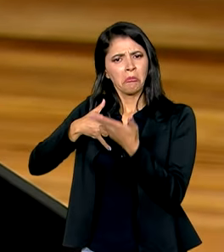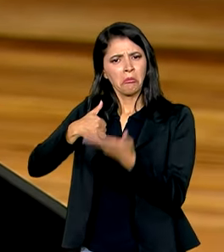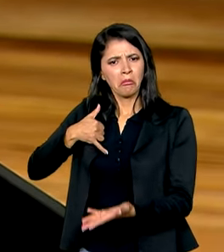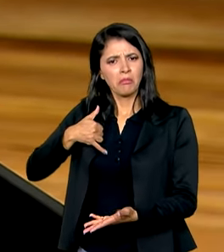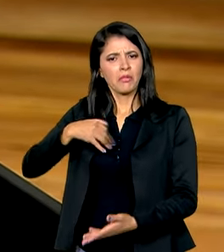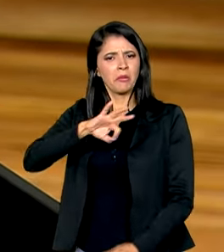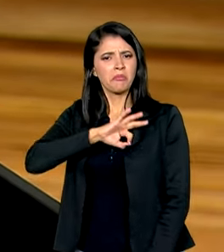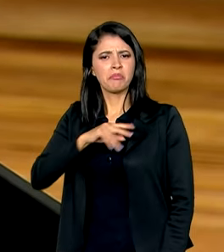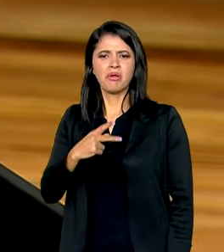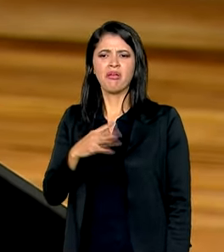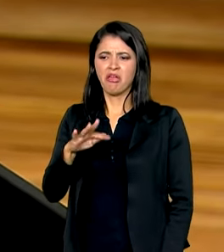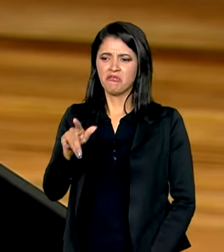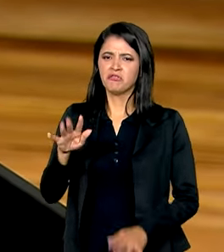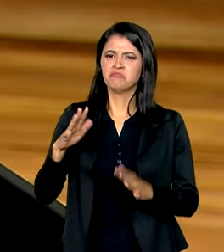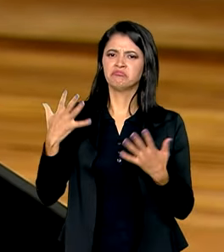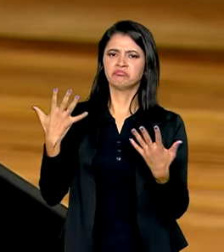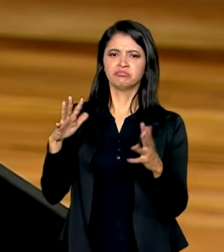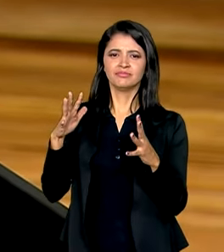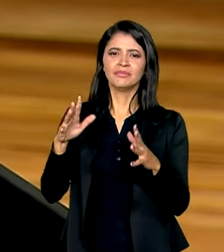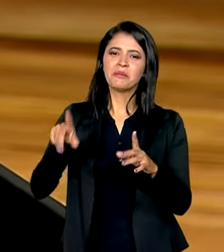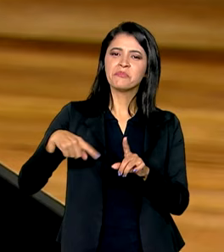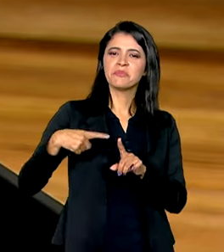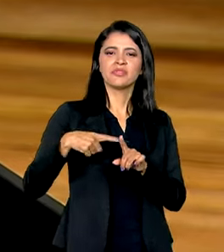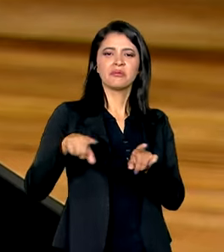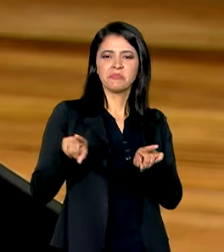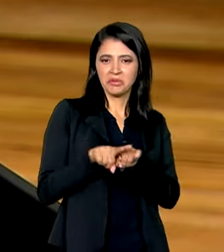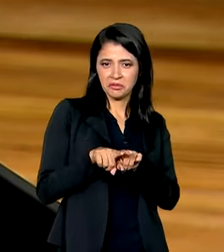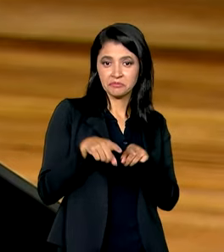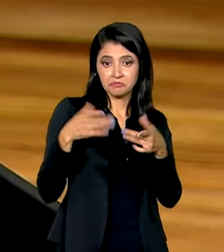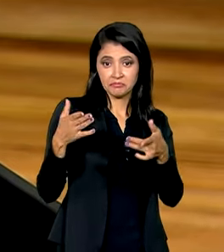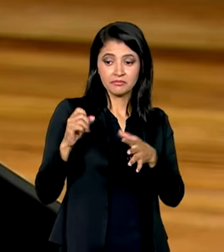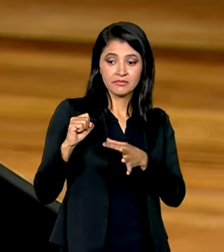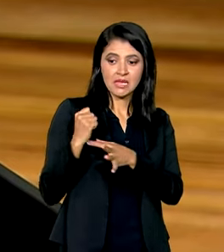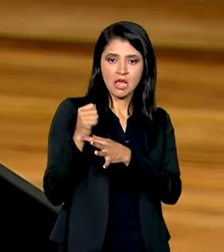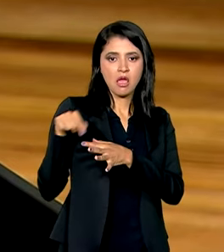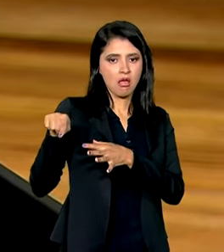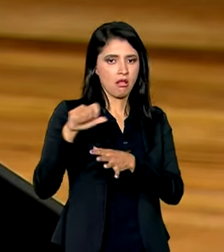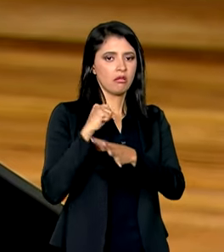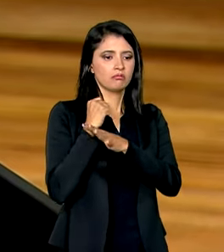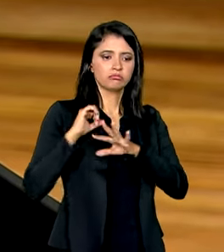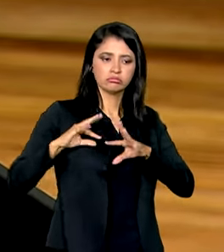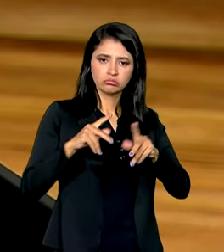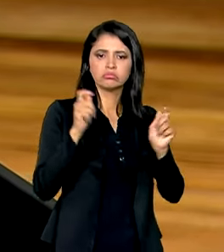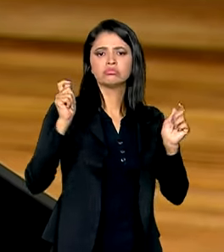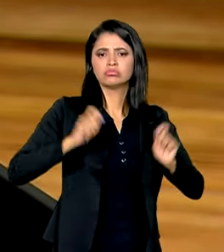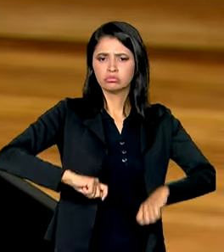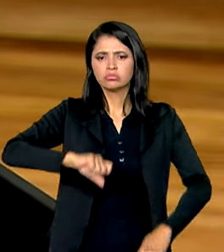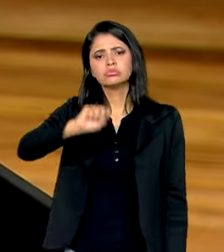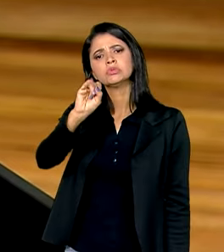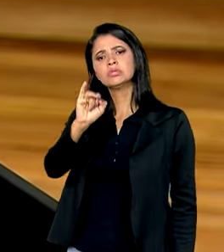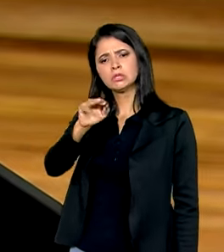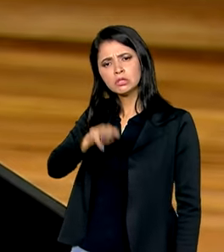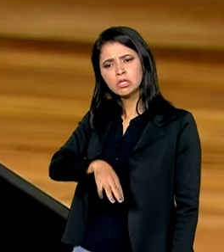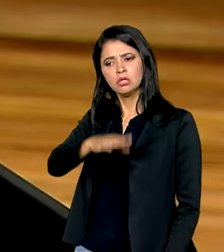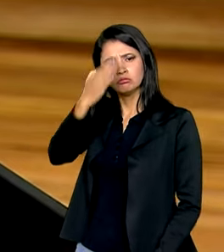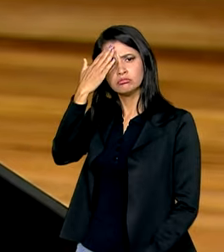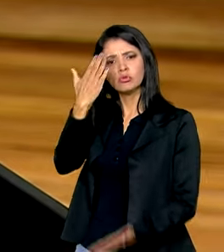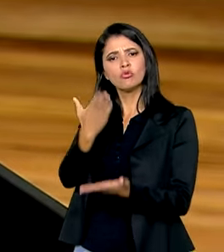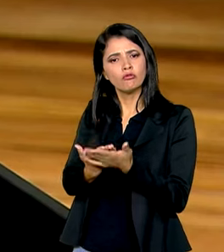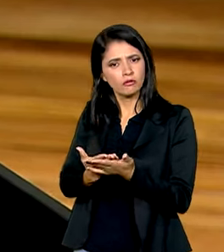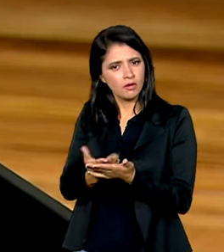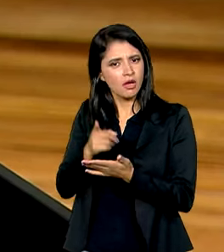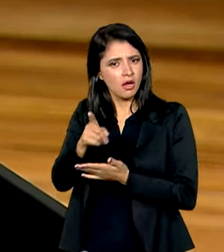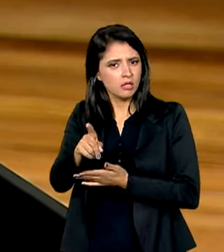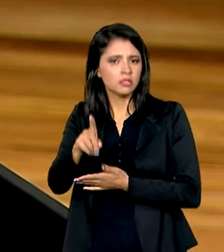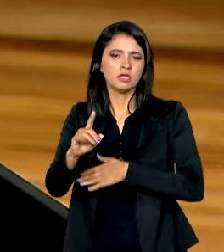Federal. E mais, assegura a todos que é possível, sim, ter confiança